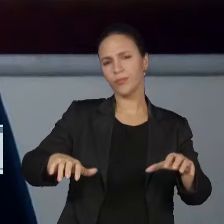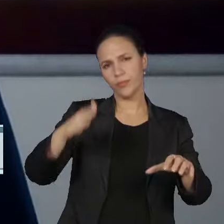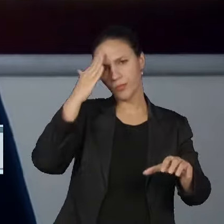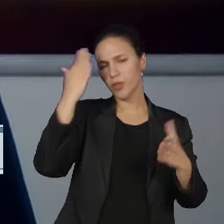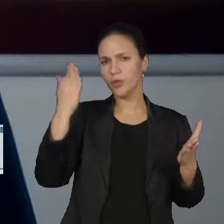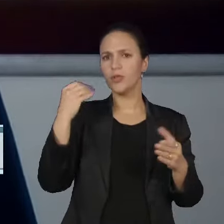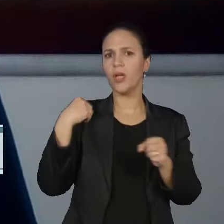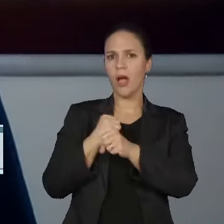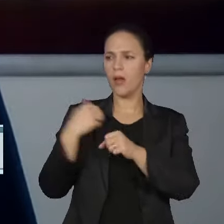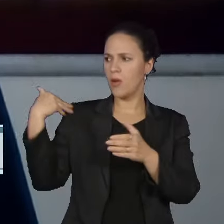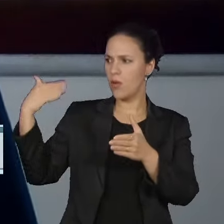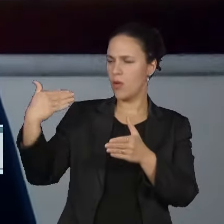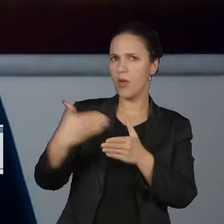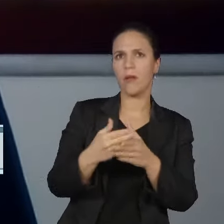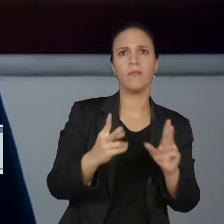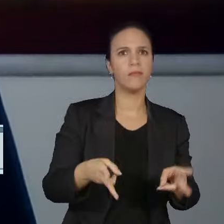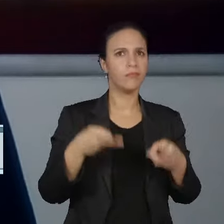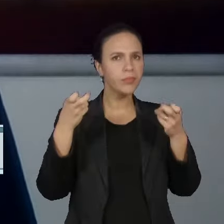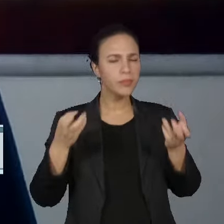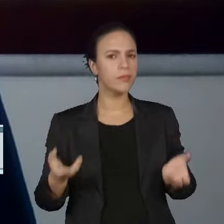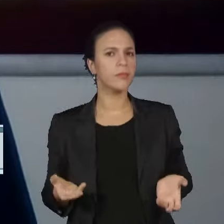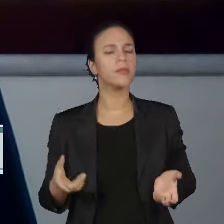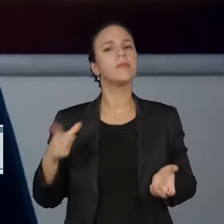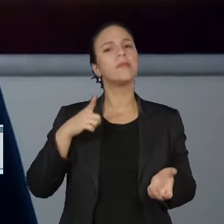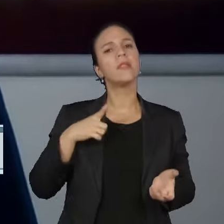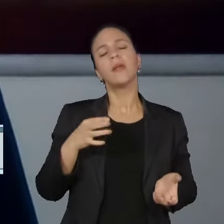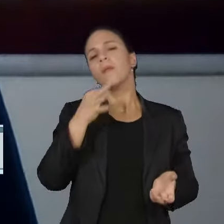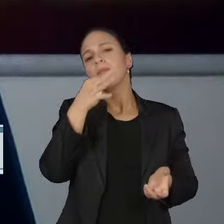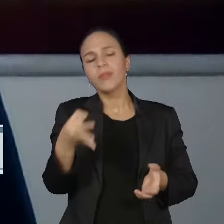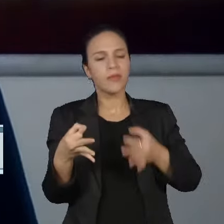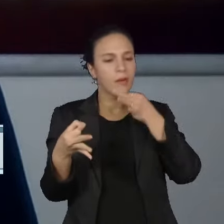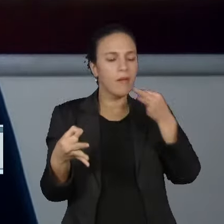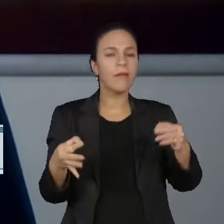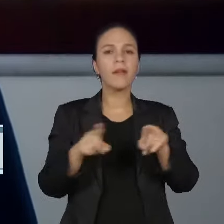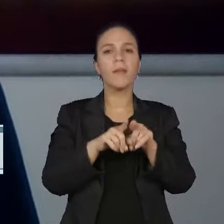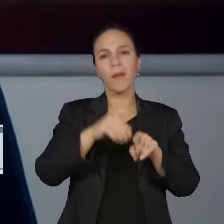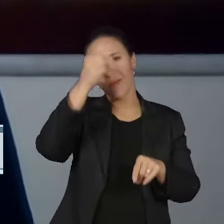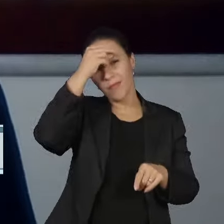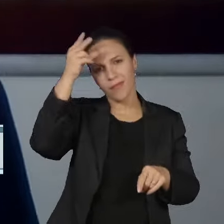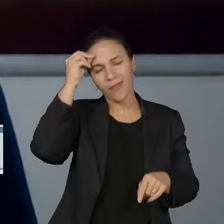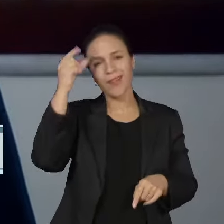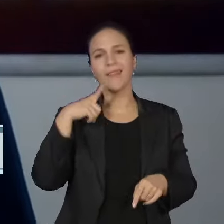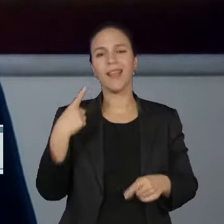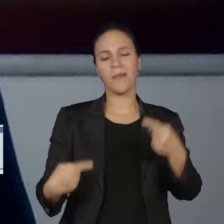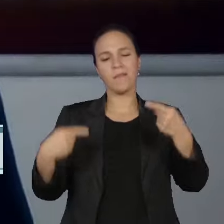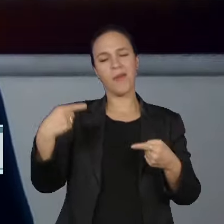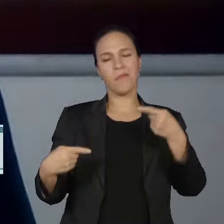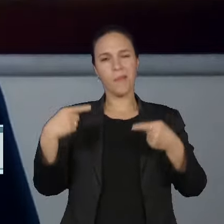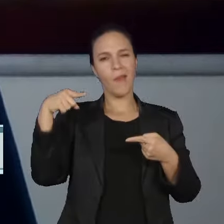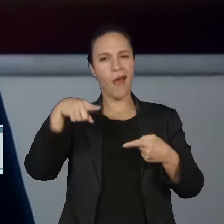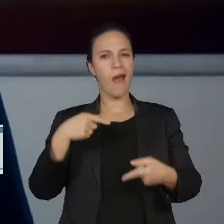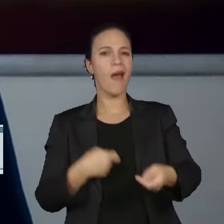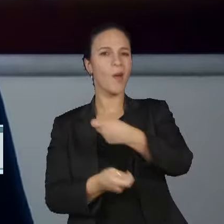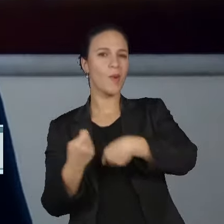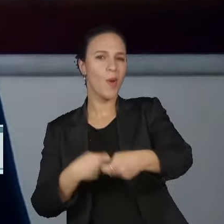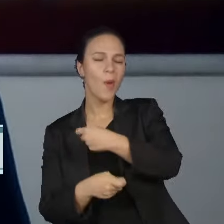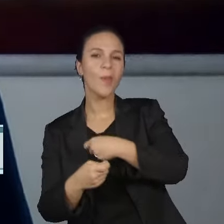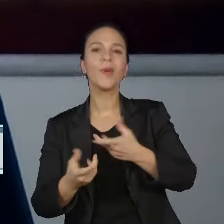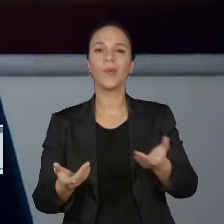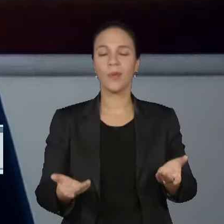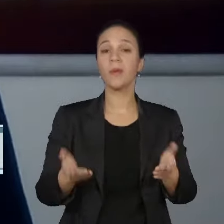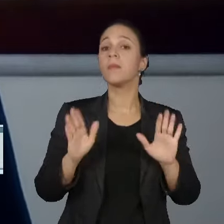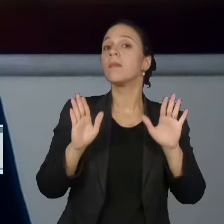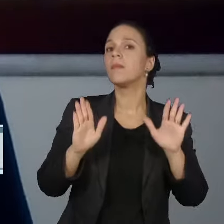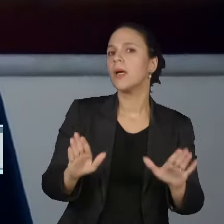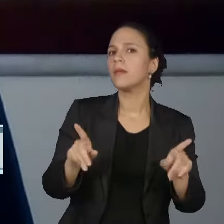Brasil nos últimos anos. Você tem os tensionamentos municipais, disputas econômicas, políticas e, nos últimos anos,